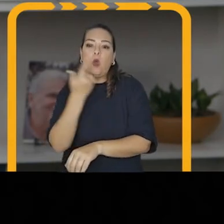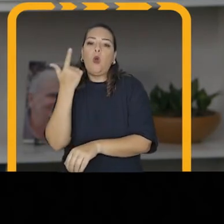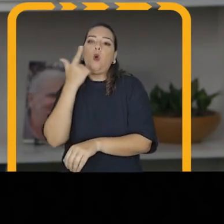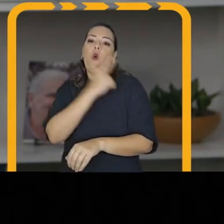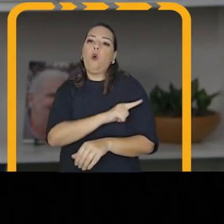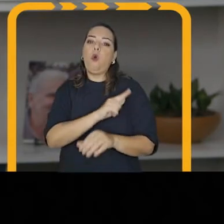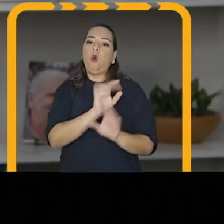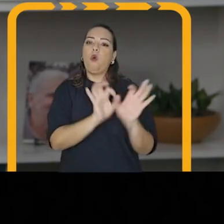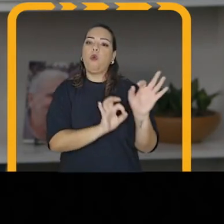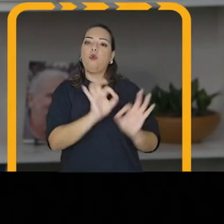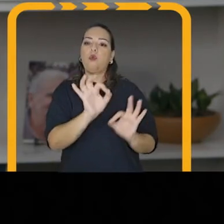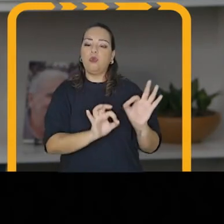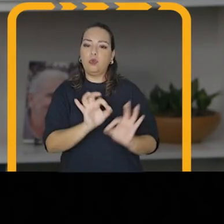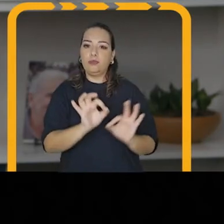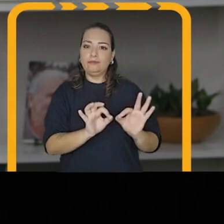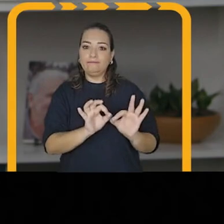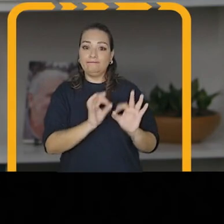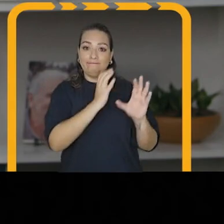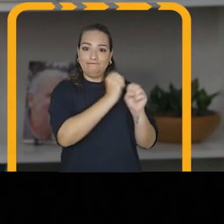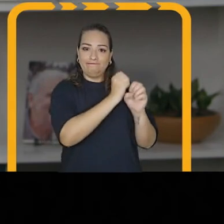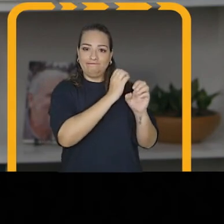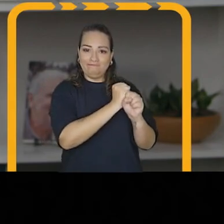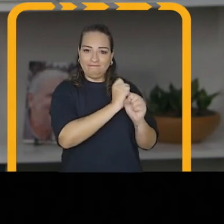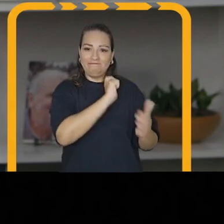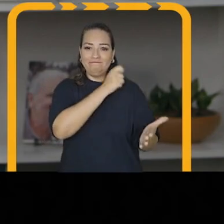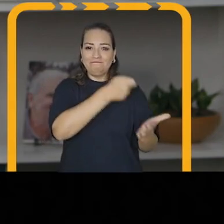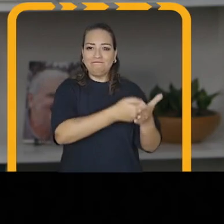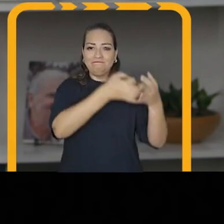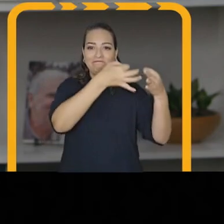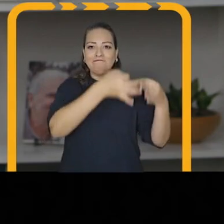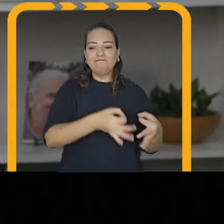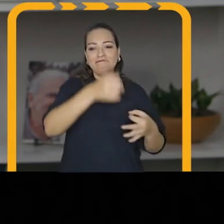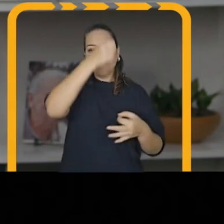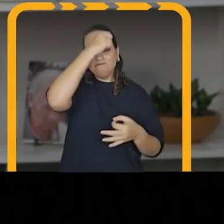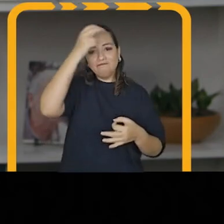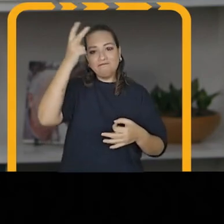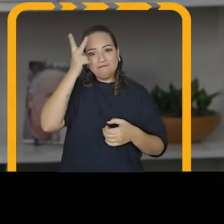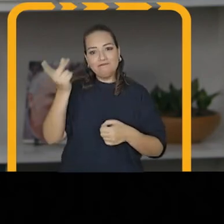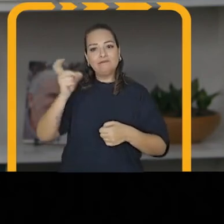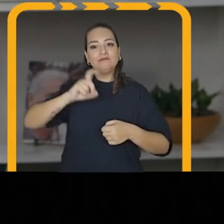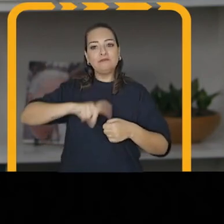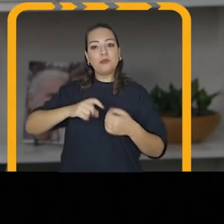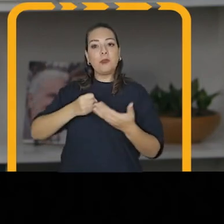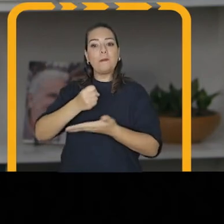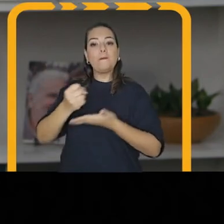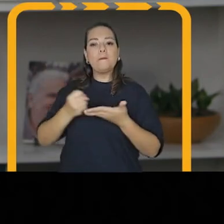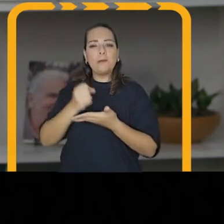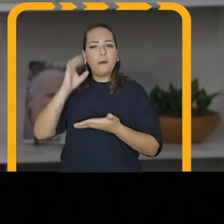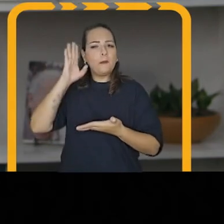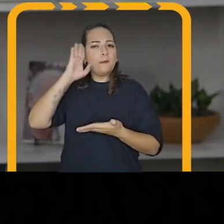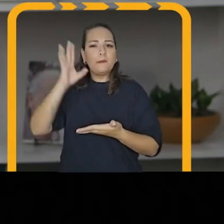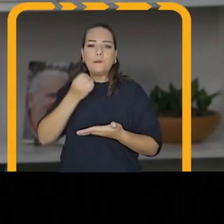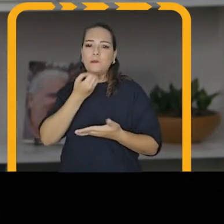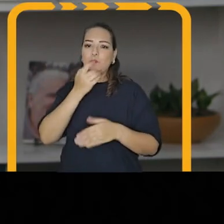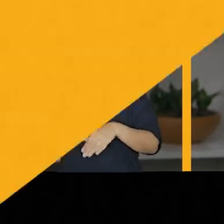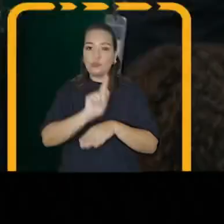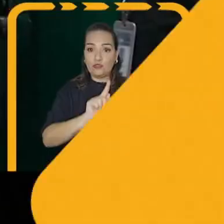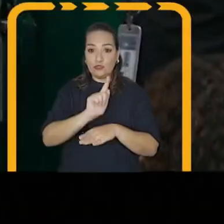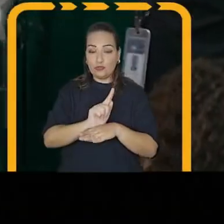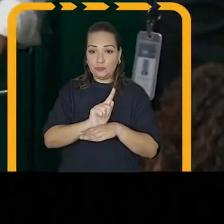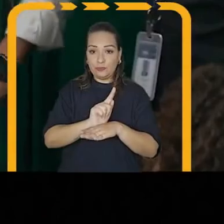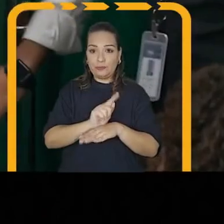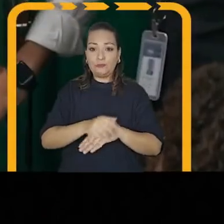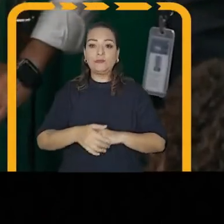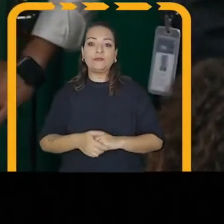arrumar a casa, colocamos as contas no azul e a prefeitura voltou a funcionar, tendo como base o princípio da boa gestão.